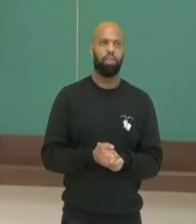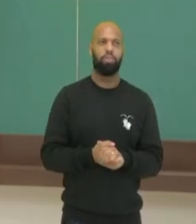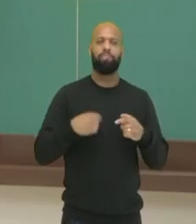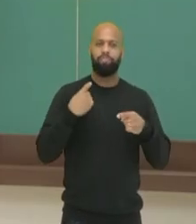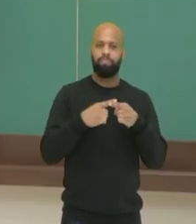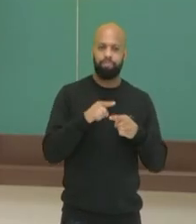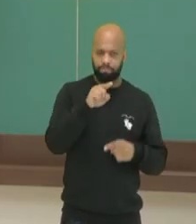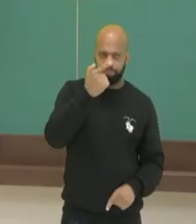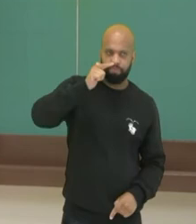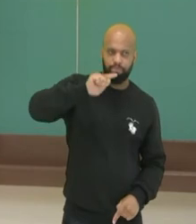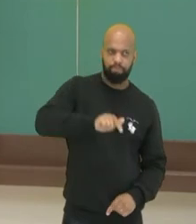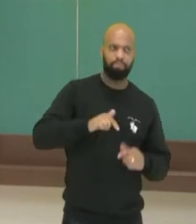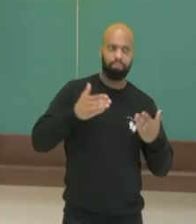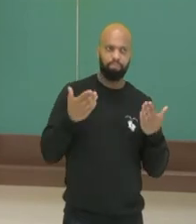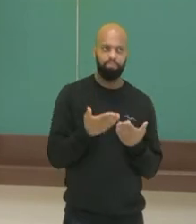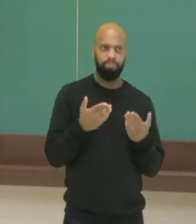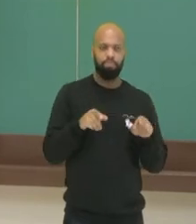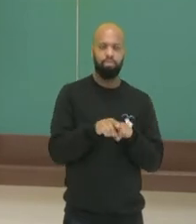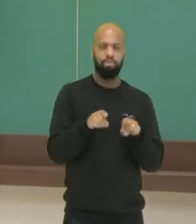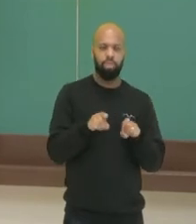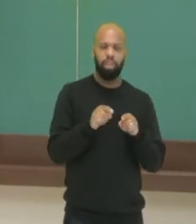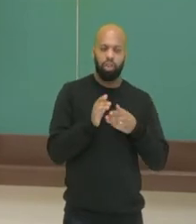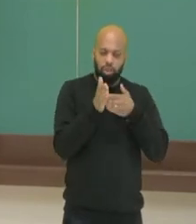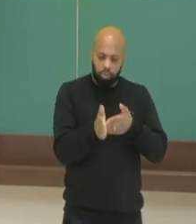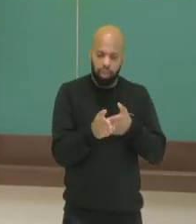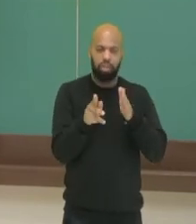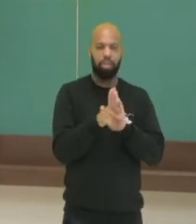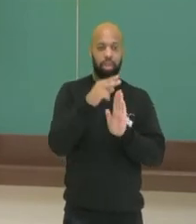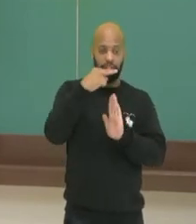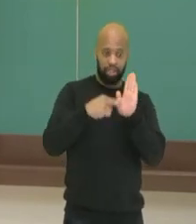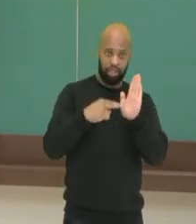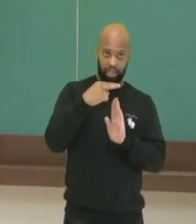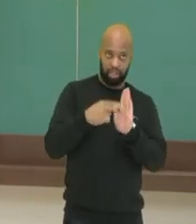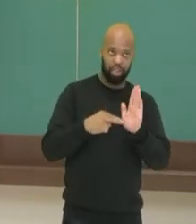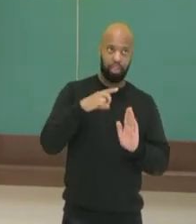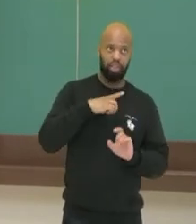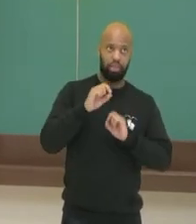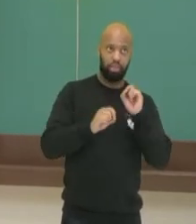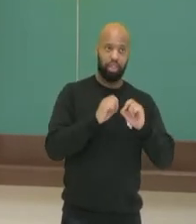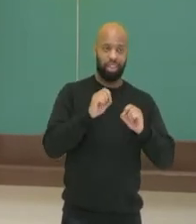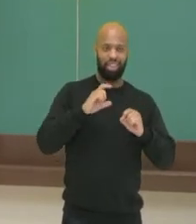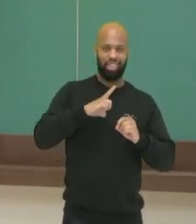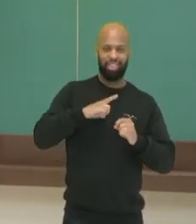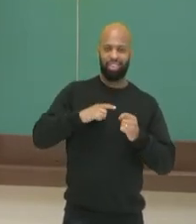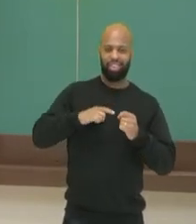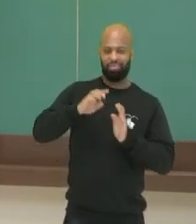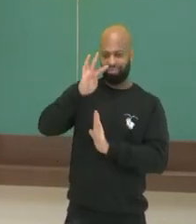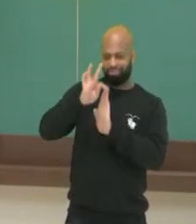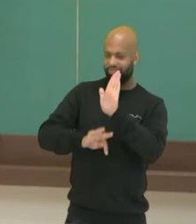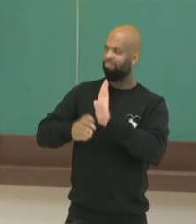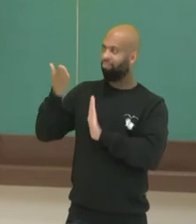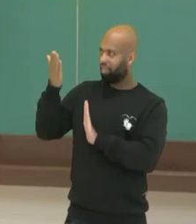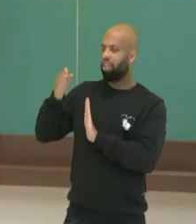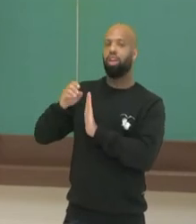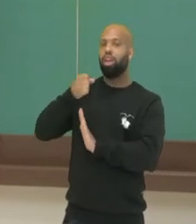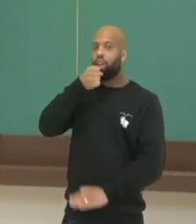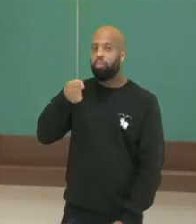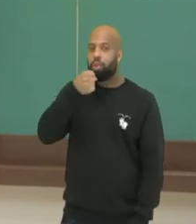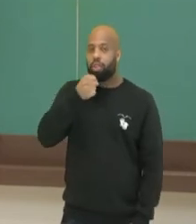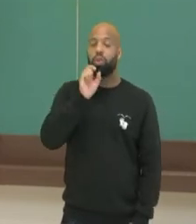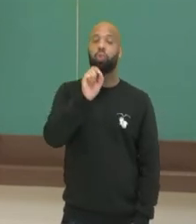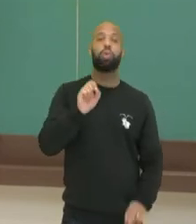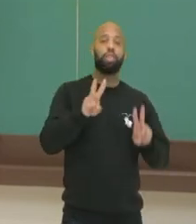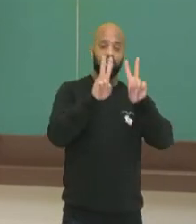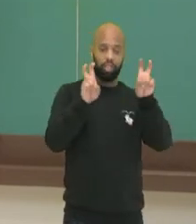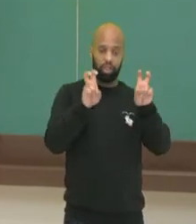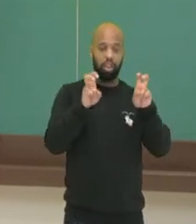vocês conseguiram acompanhar na leitura desses dois, desse trecho aqui dessa reportagem, ela está